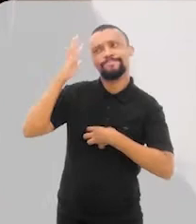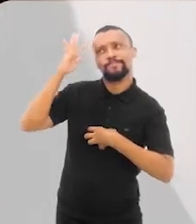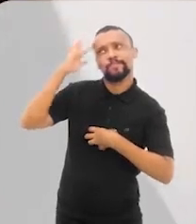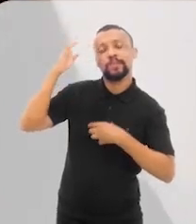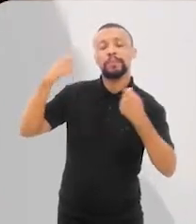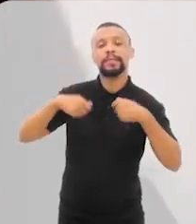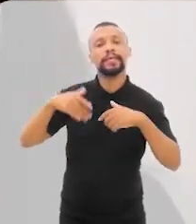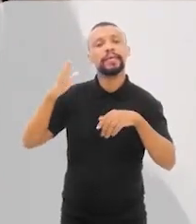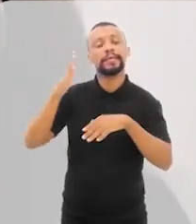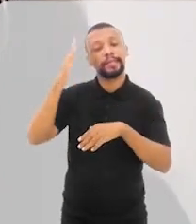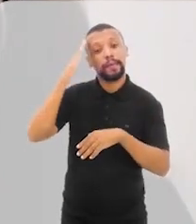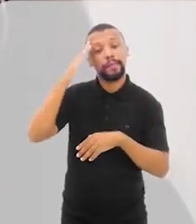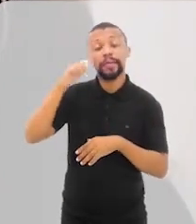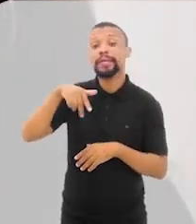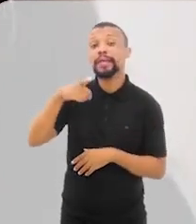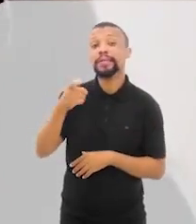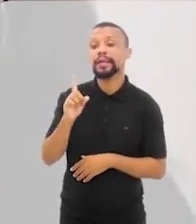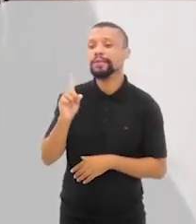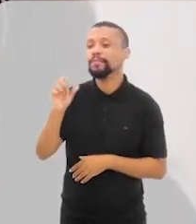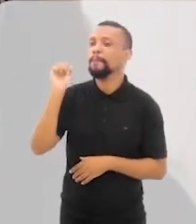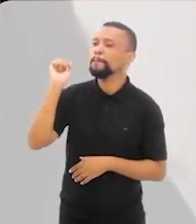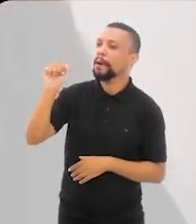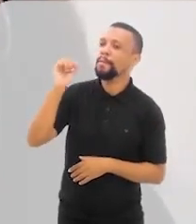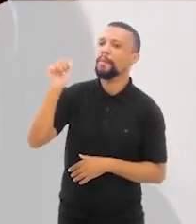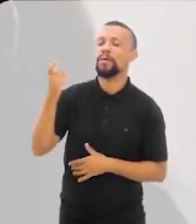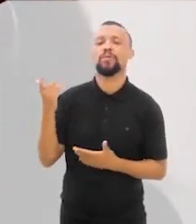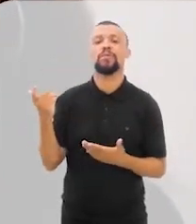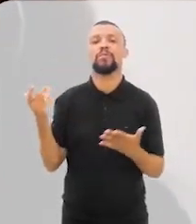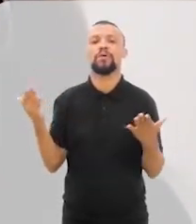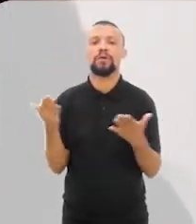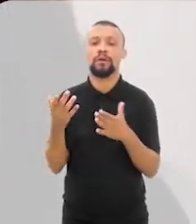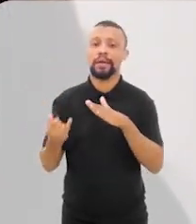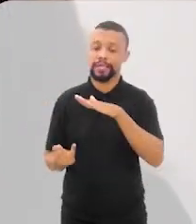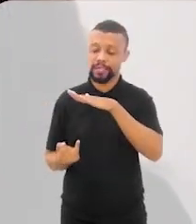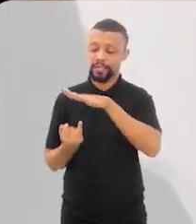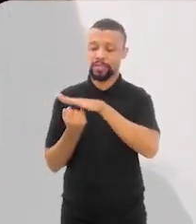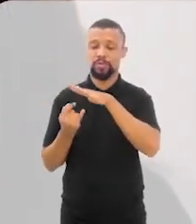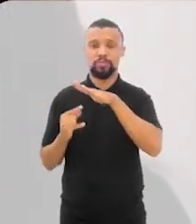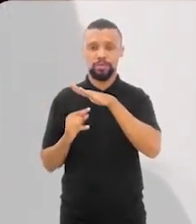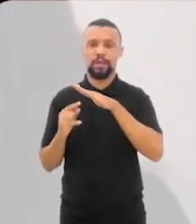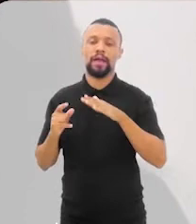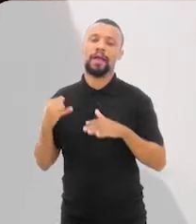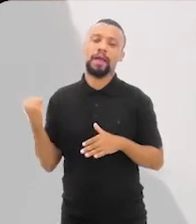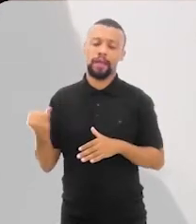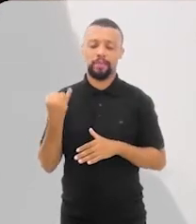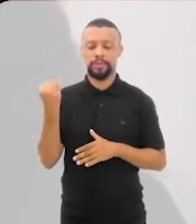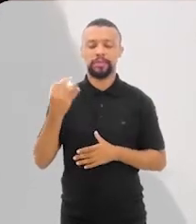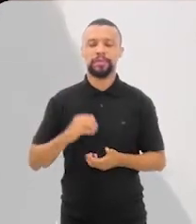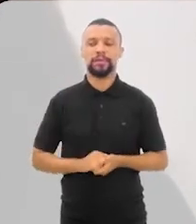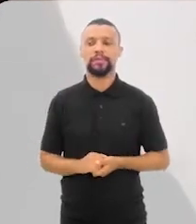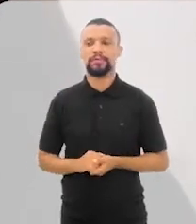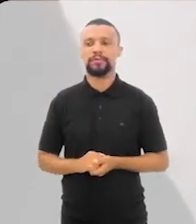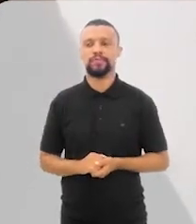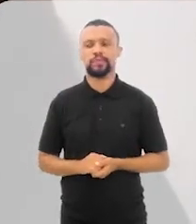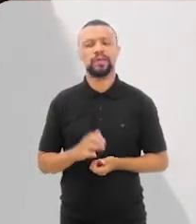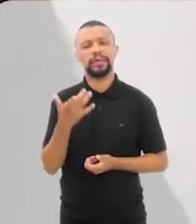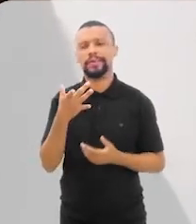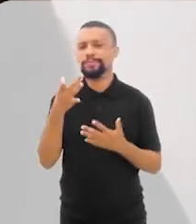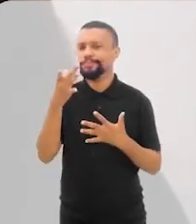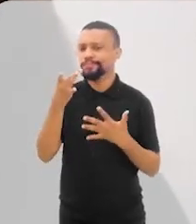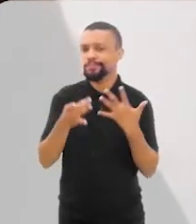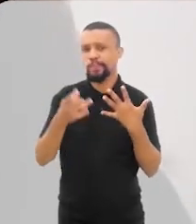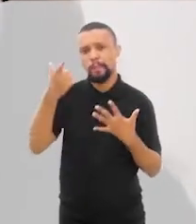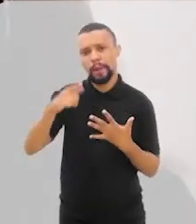reconheça, ele precisa saber quem é que está batendo na porta. E, nesse caso, essa institucionalidade é muito importante. E eu só queria